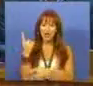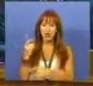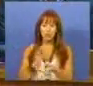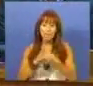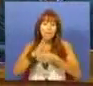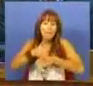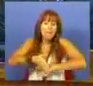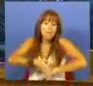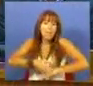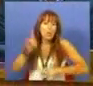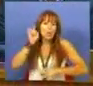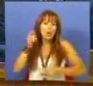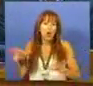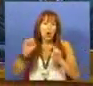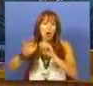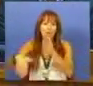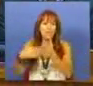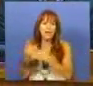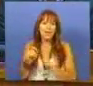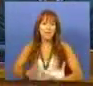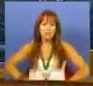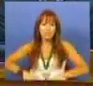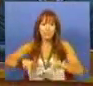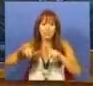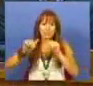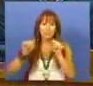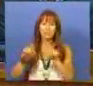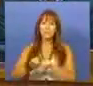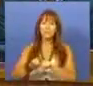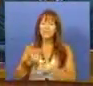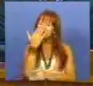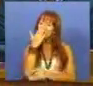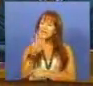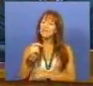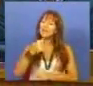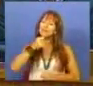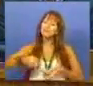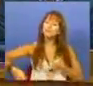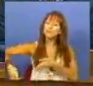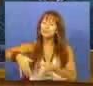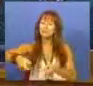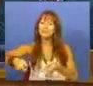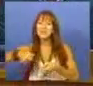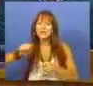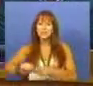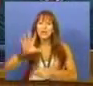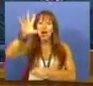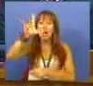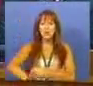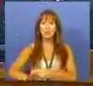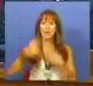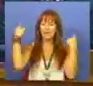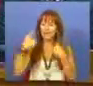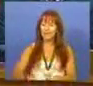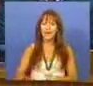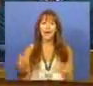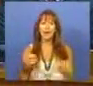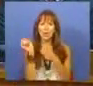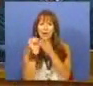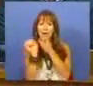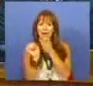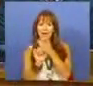intervenção de requalificação e reabilitação da Frente Ribeirinha de Lisboa, que tem de facto